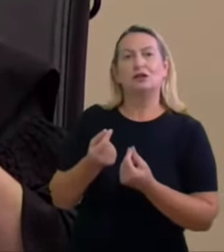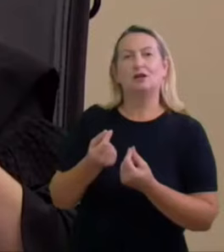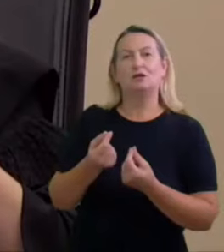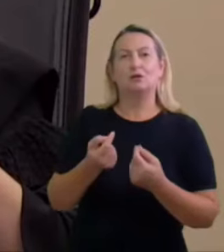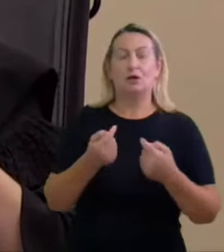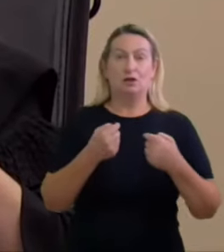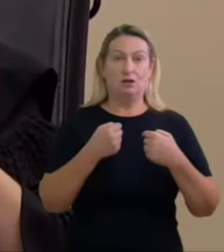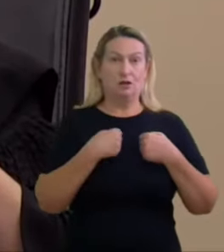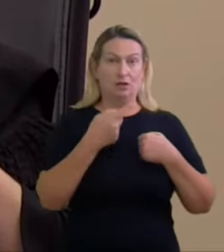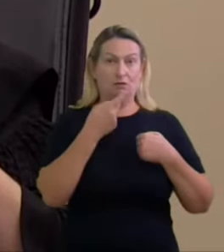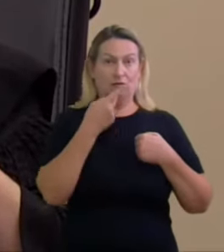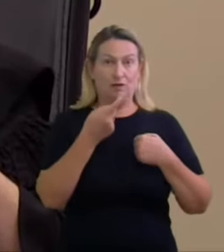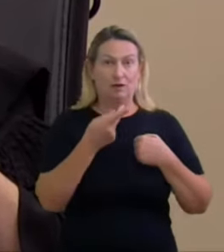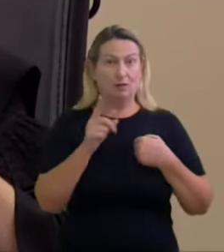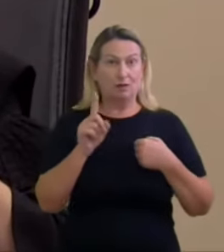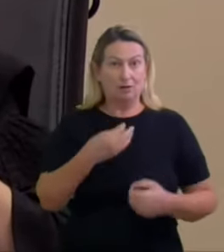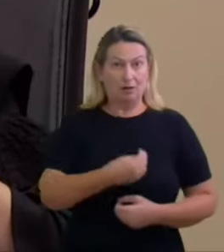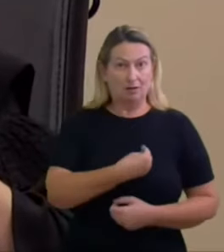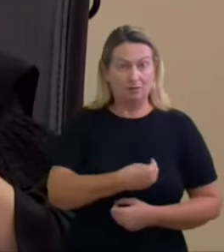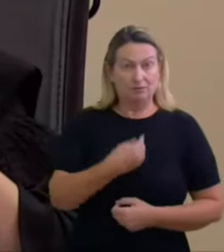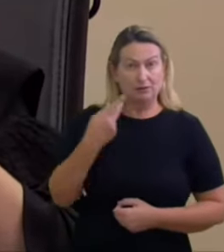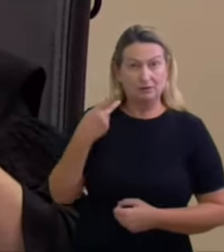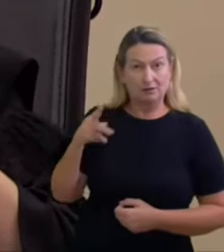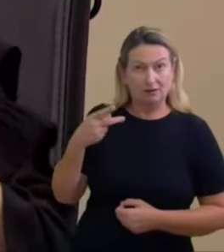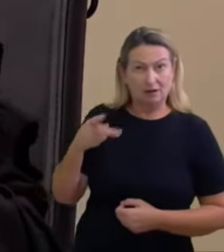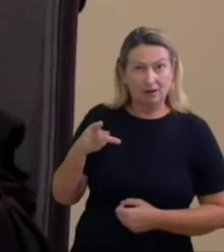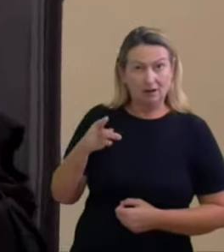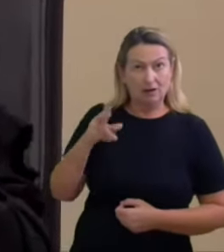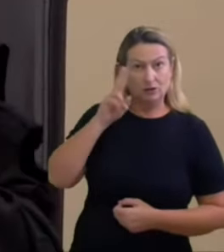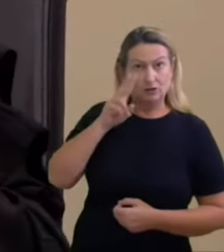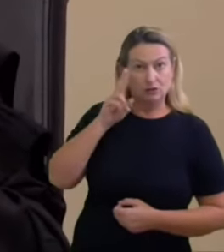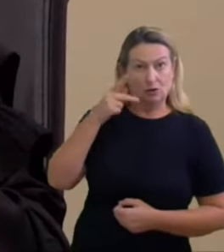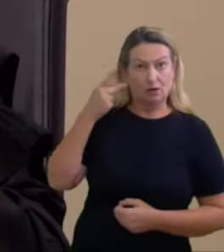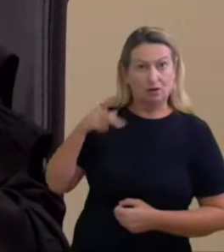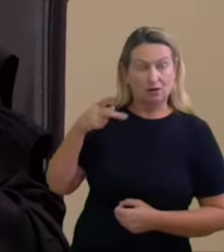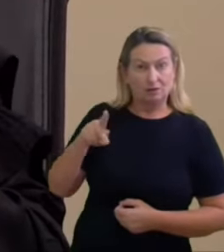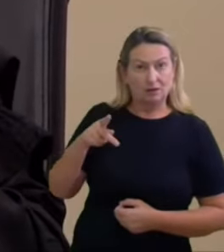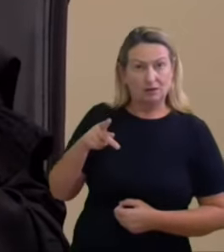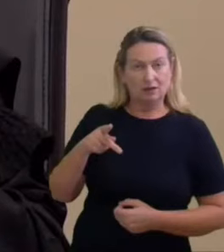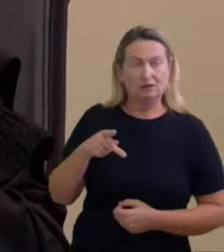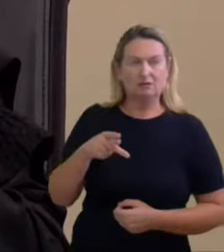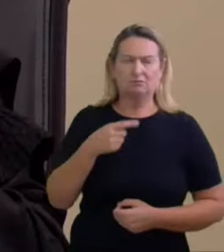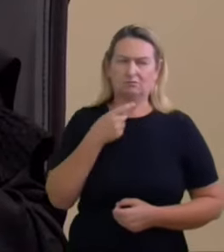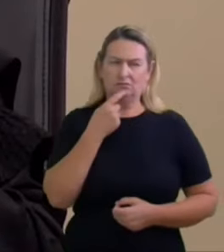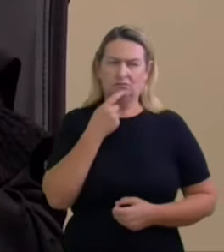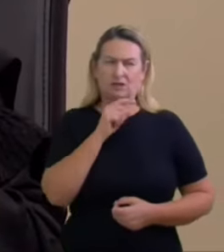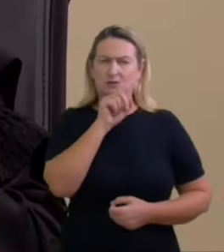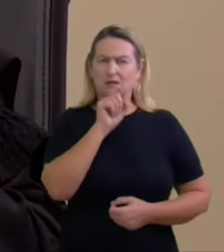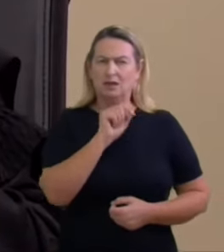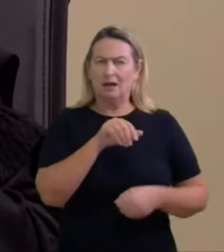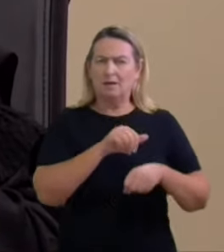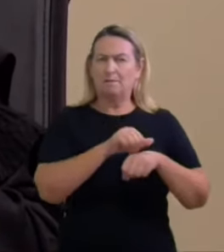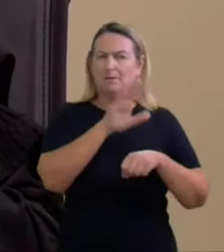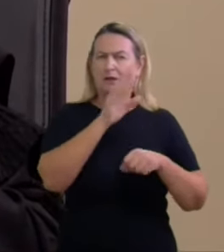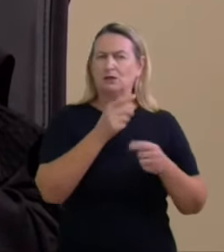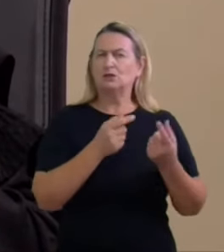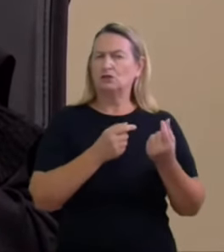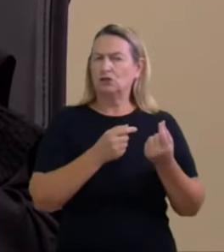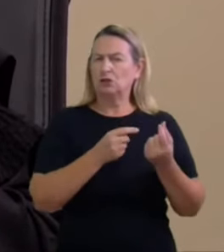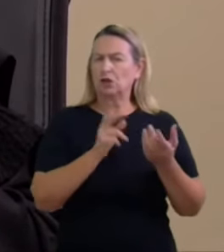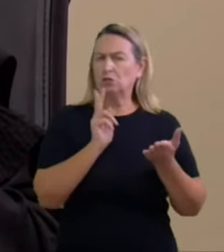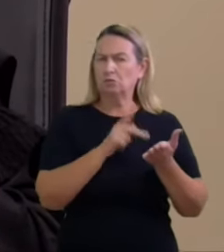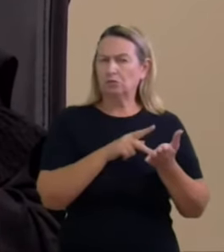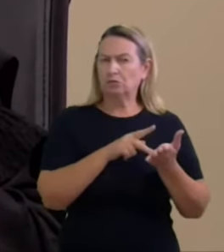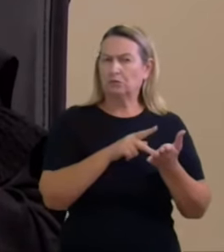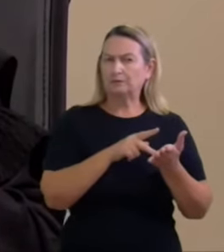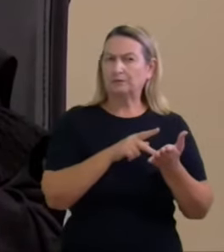tinha mais biografia mais dinheiro o argumento me parece com a de vida veneno é falacioso não apenas por